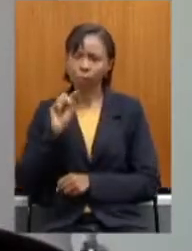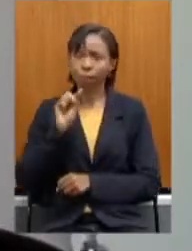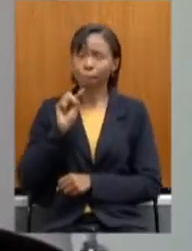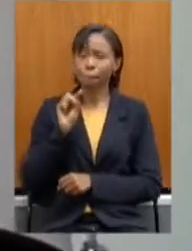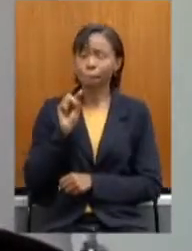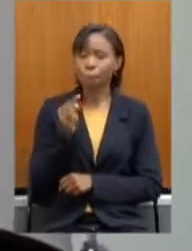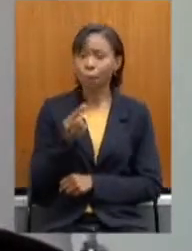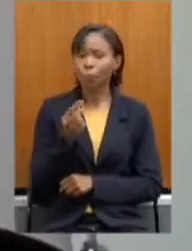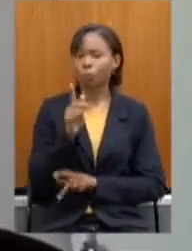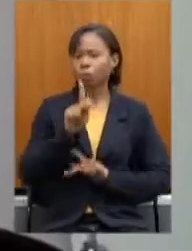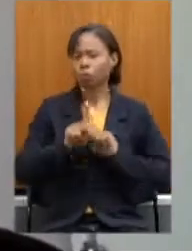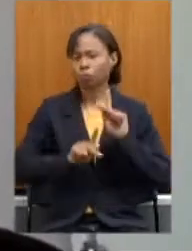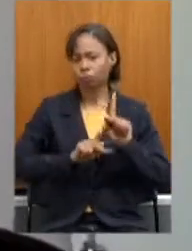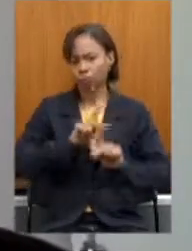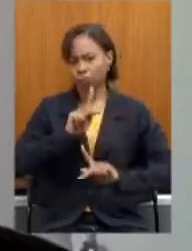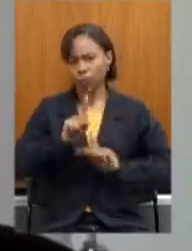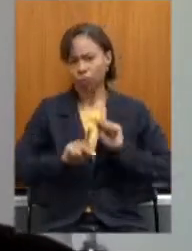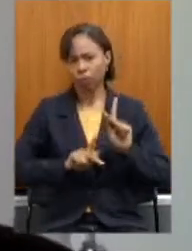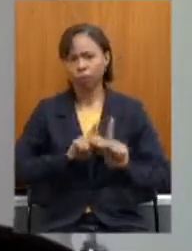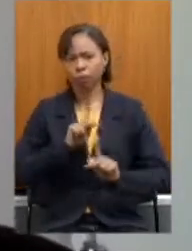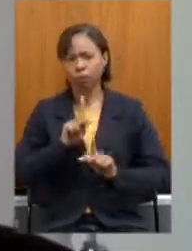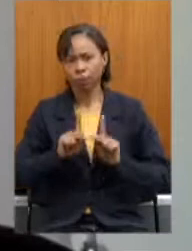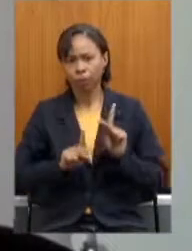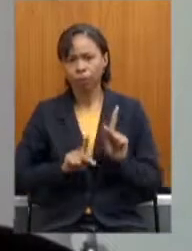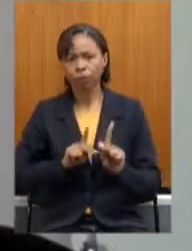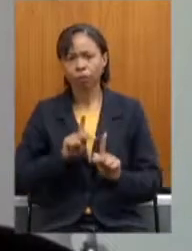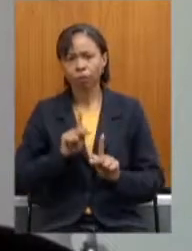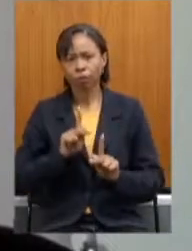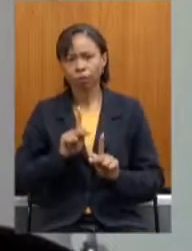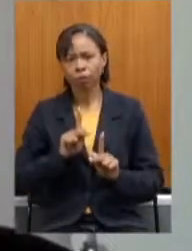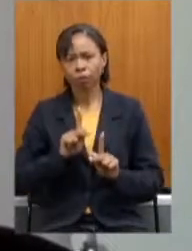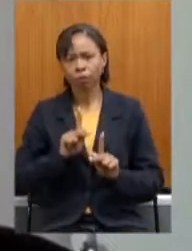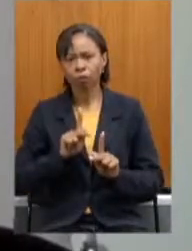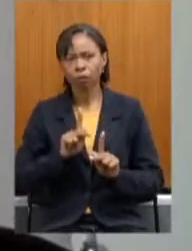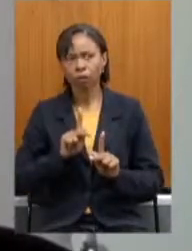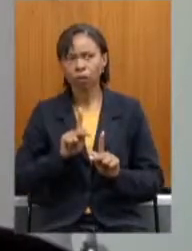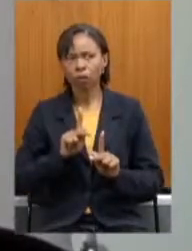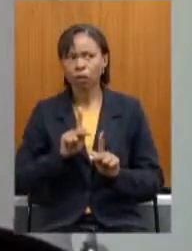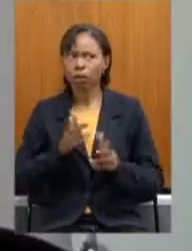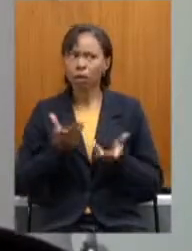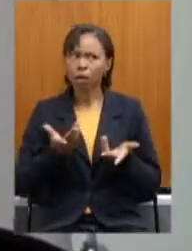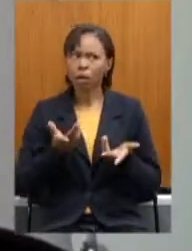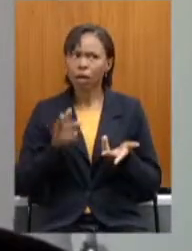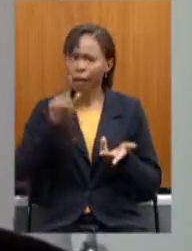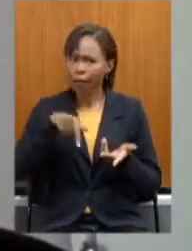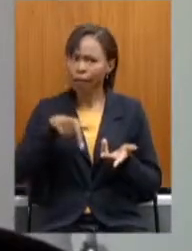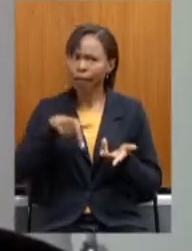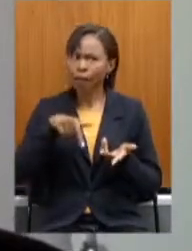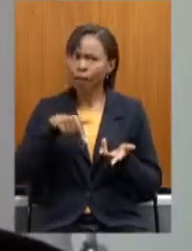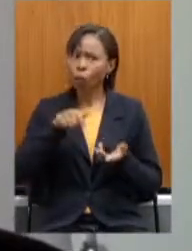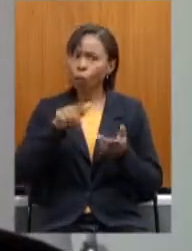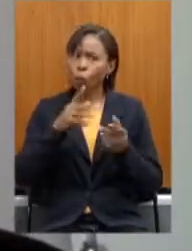pessoas, no entanto, nós somos 400 mil famílias,